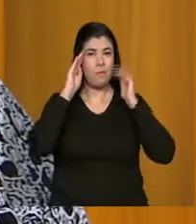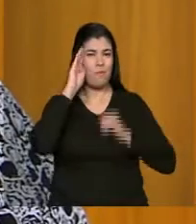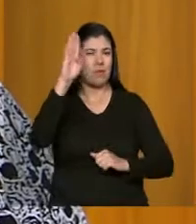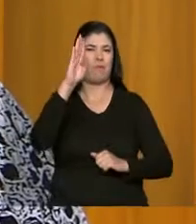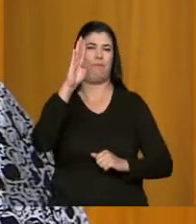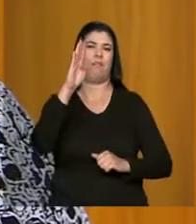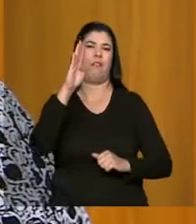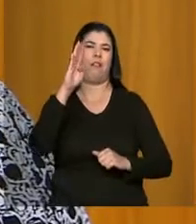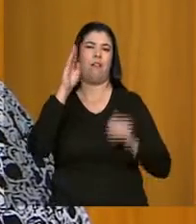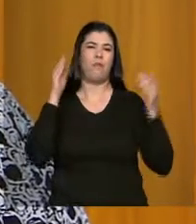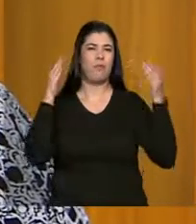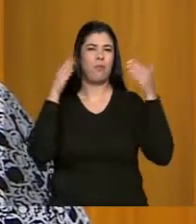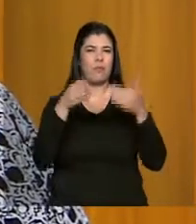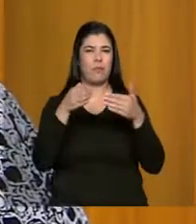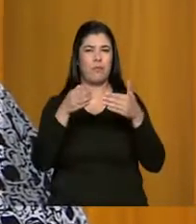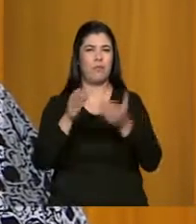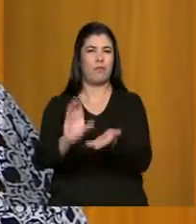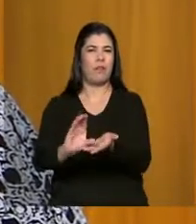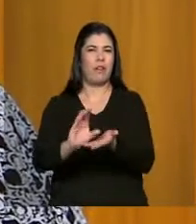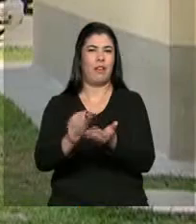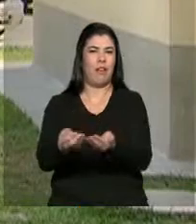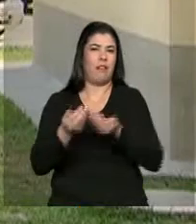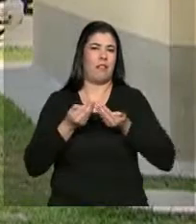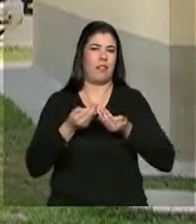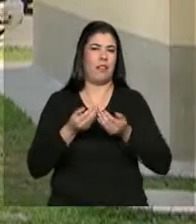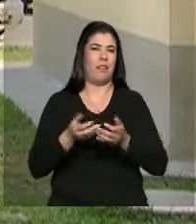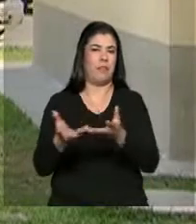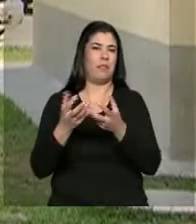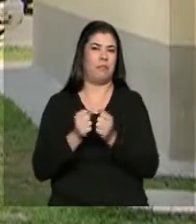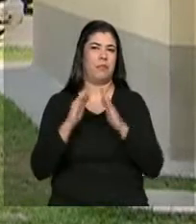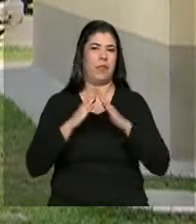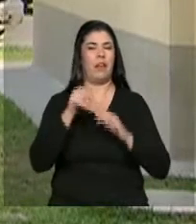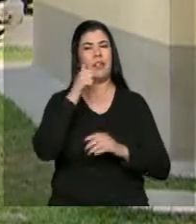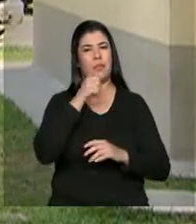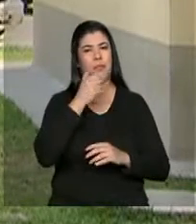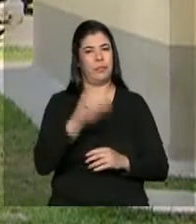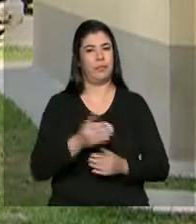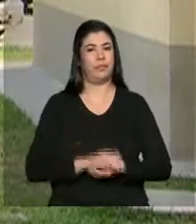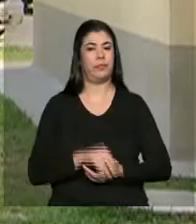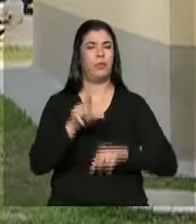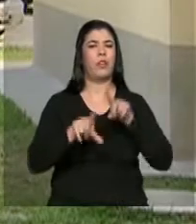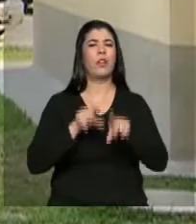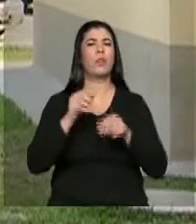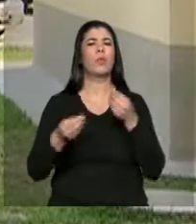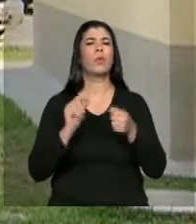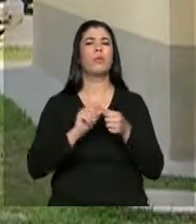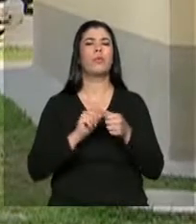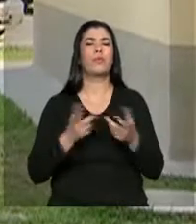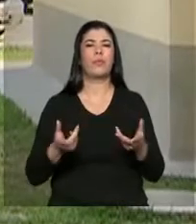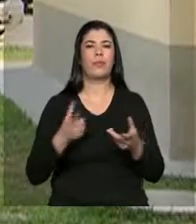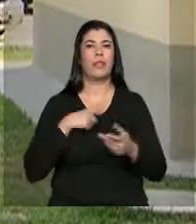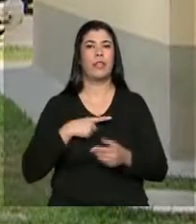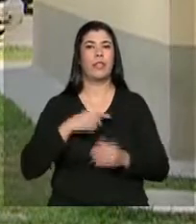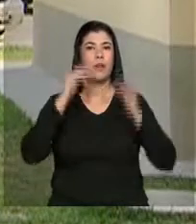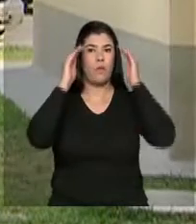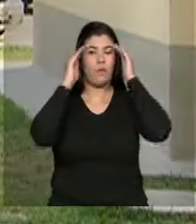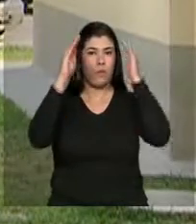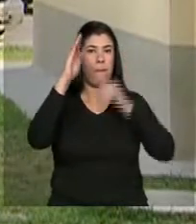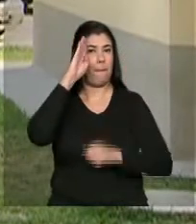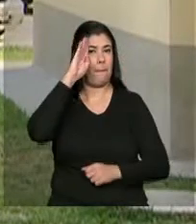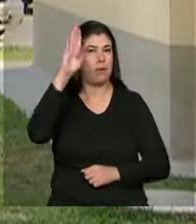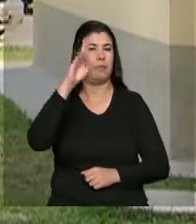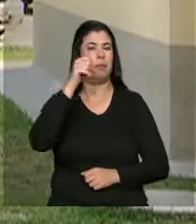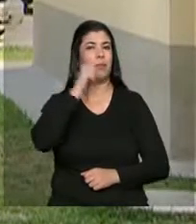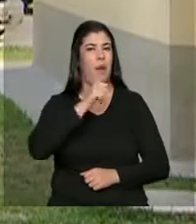beneficiário a mulher. A seleção dos beneficiários do Minha Casa Minha Vida, dá prioridade para as mulheres